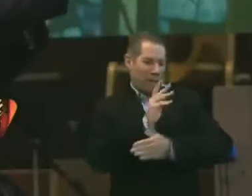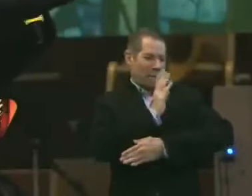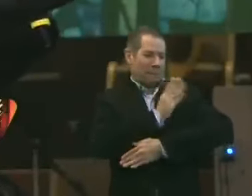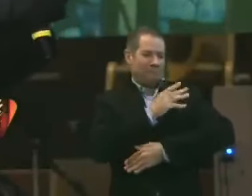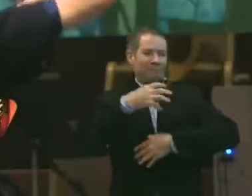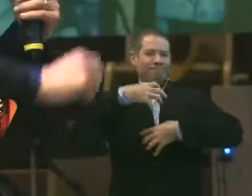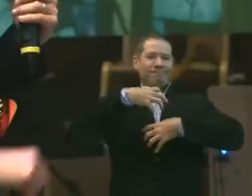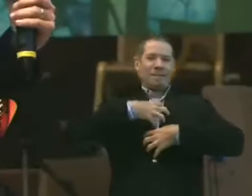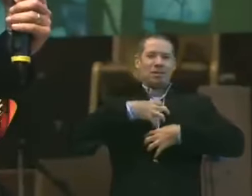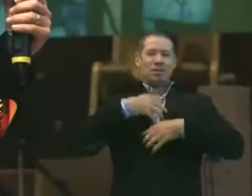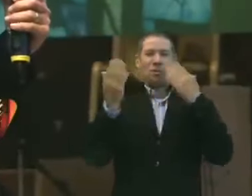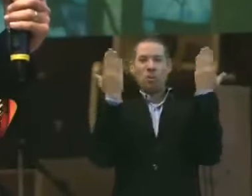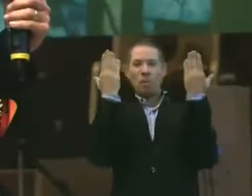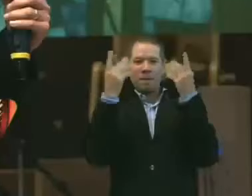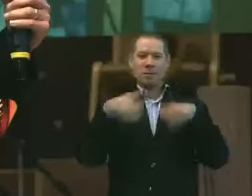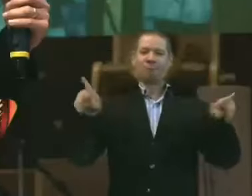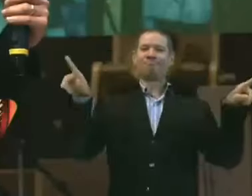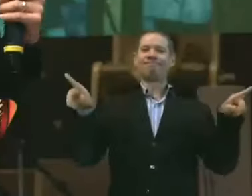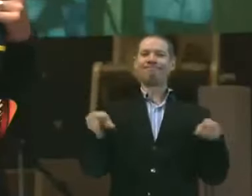fosse uma música tocando.